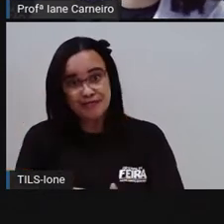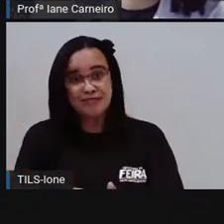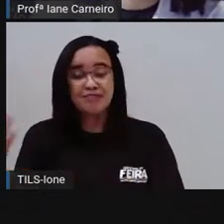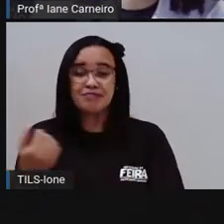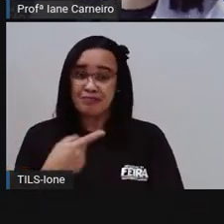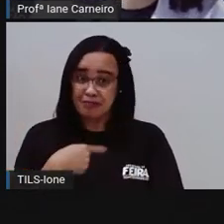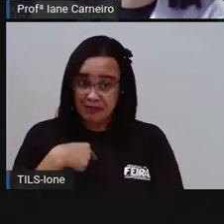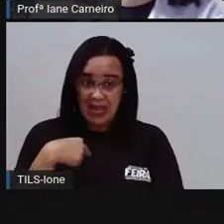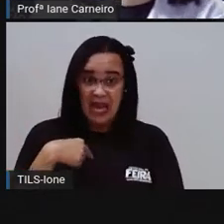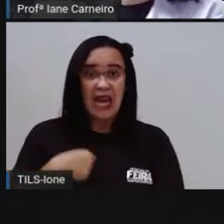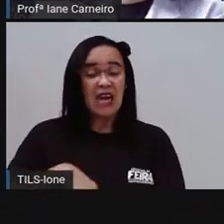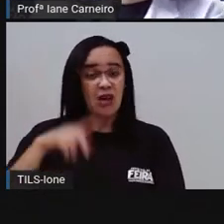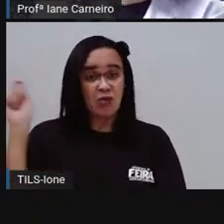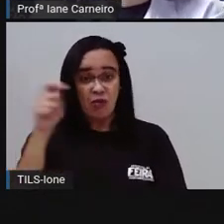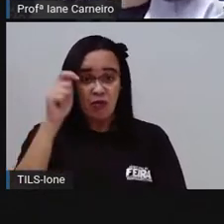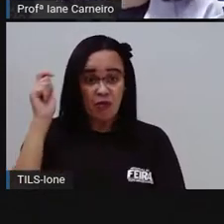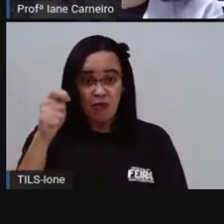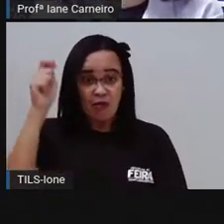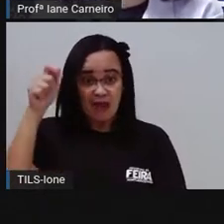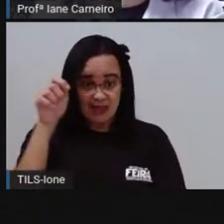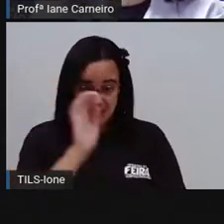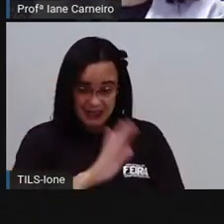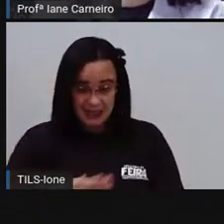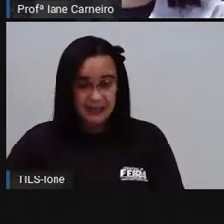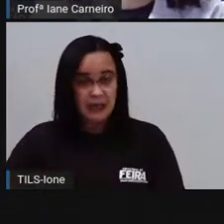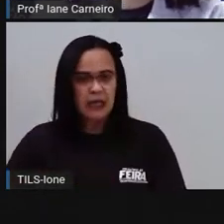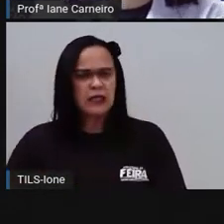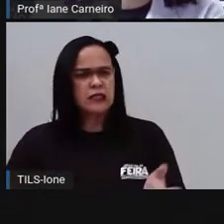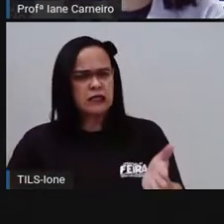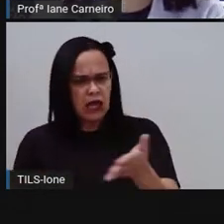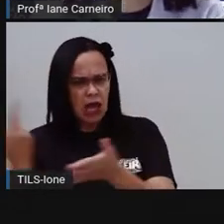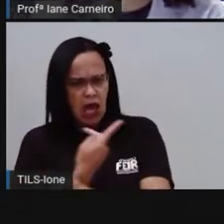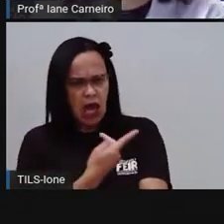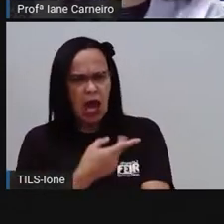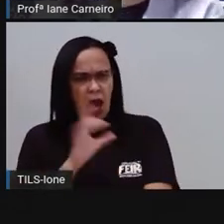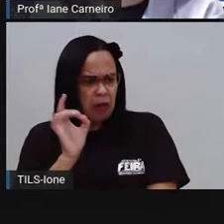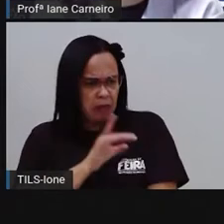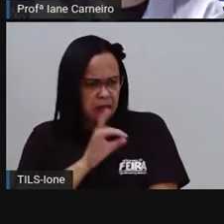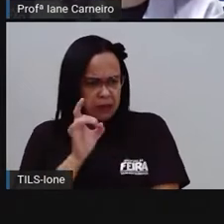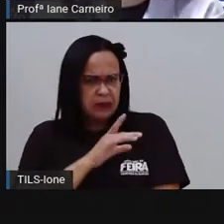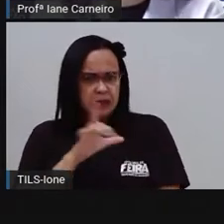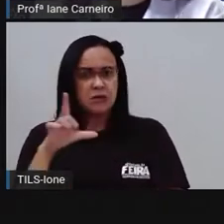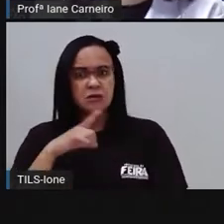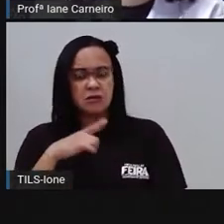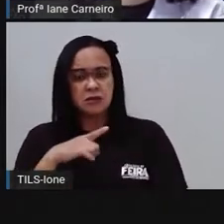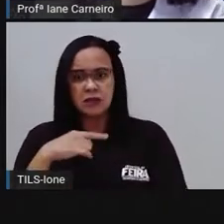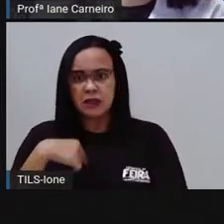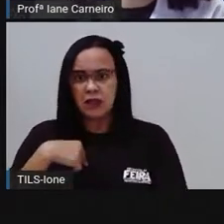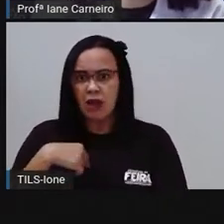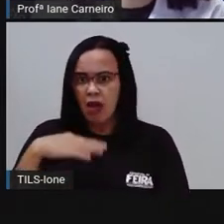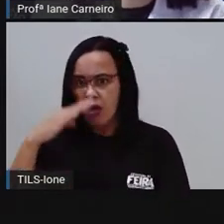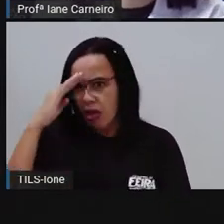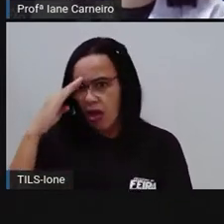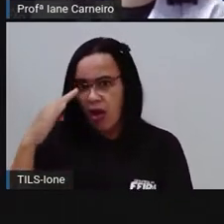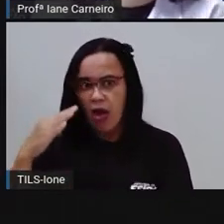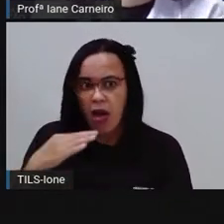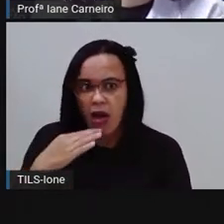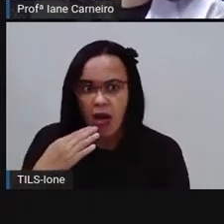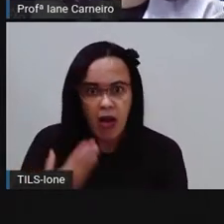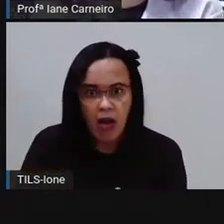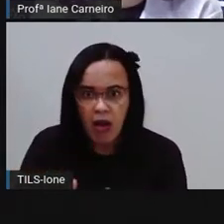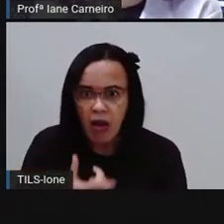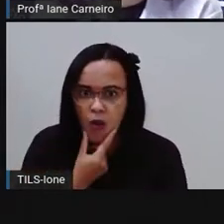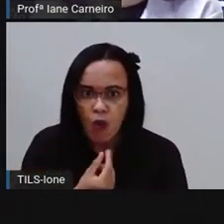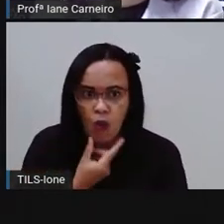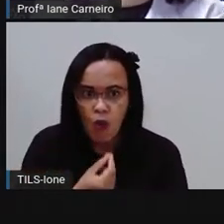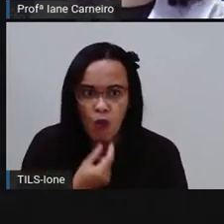fada das crianças que tem medo de errar. Pedro não podia acreditar. Já tinha ouvido falar da fada